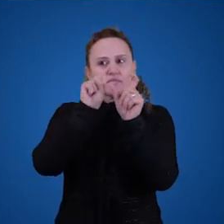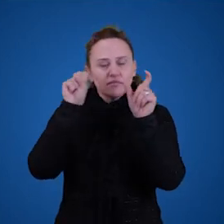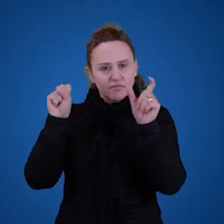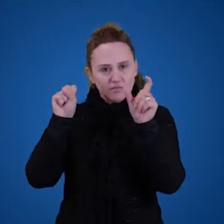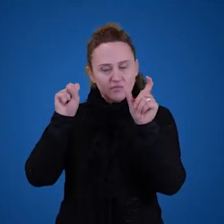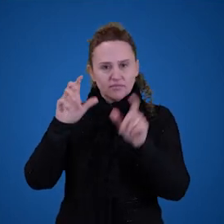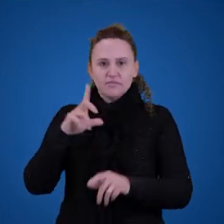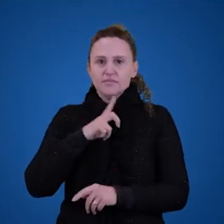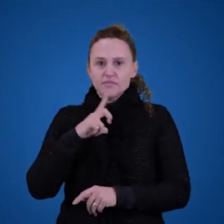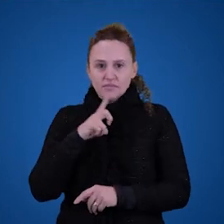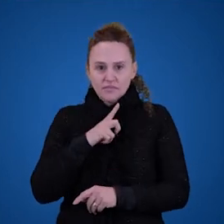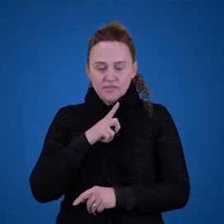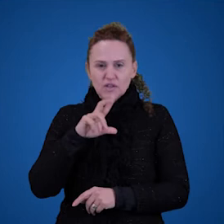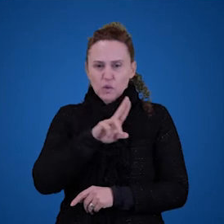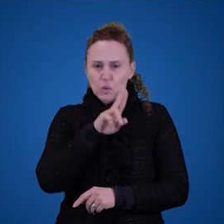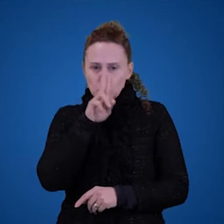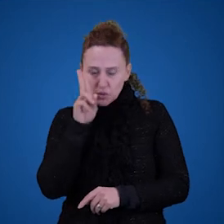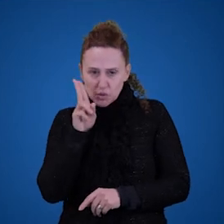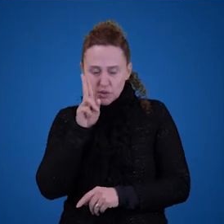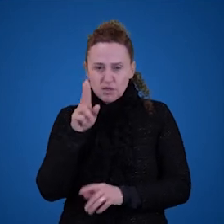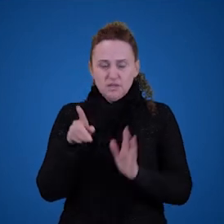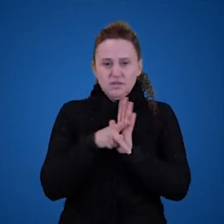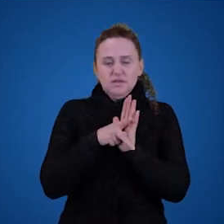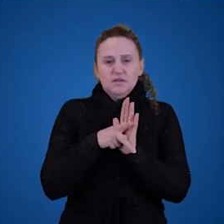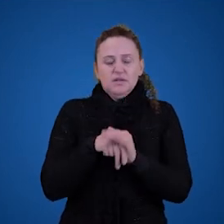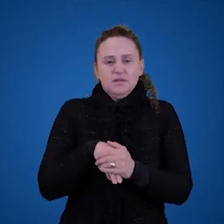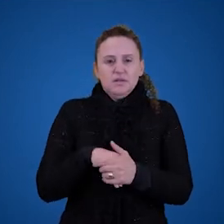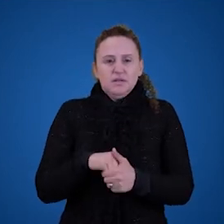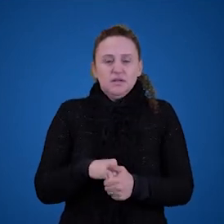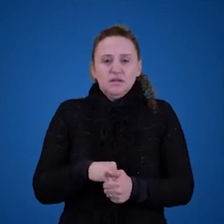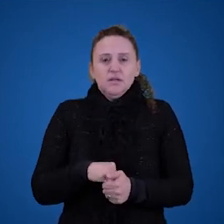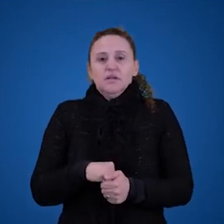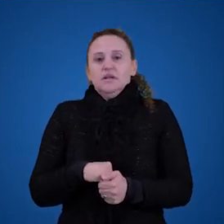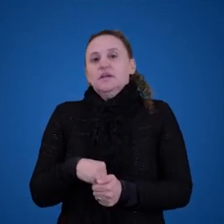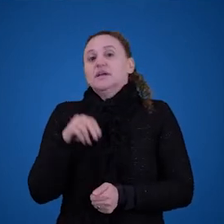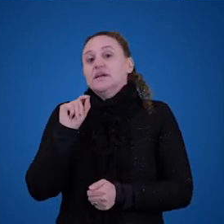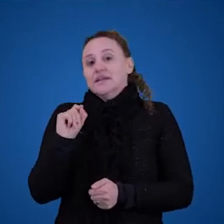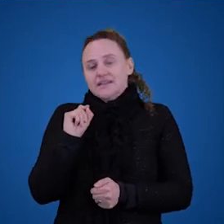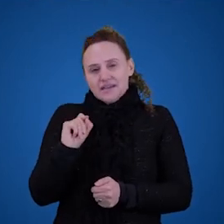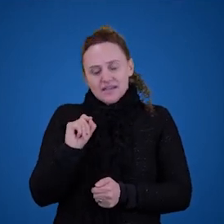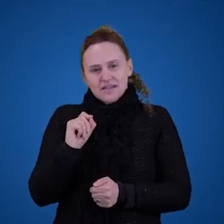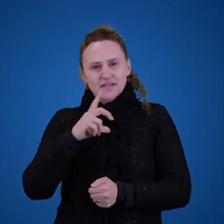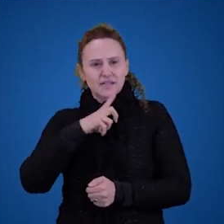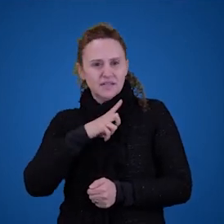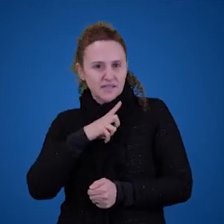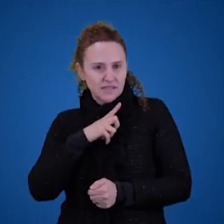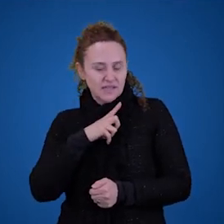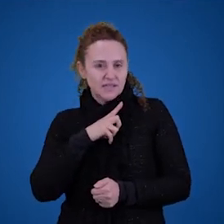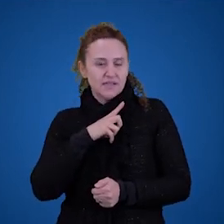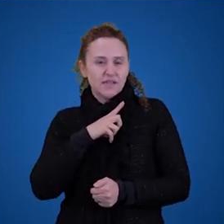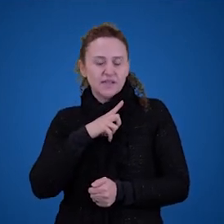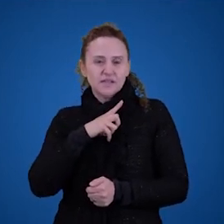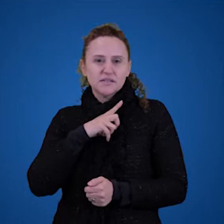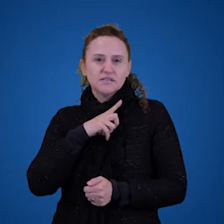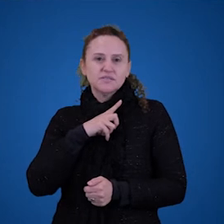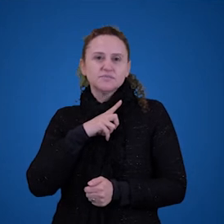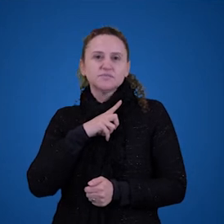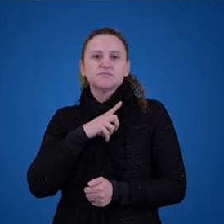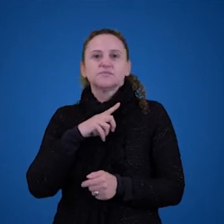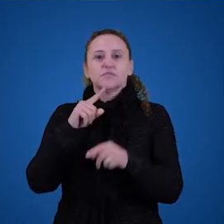ou seja, todos os nomes próprios, os pronomes, as descrições definidas, captam um objeto singular?